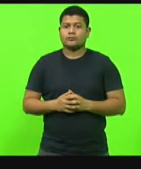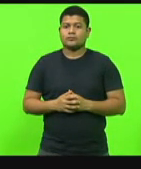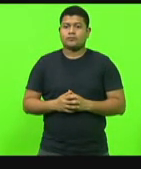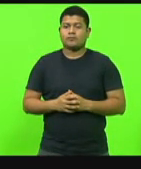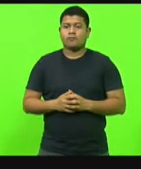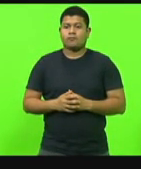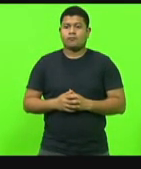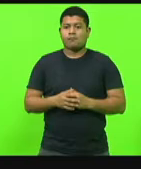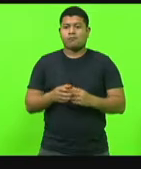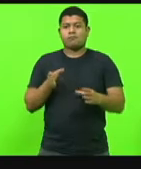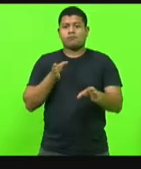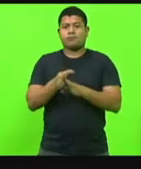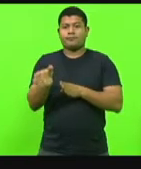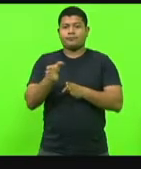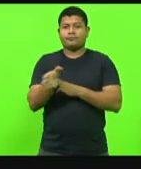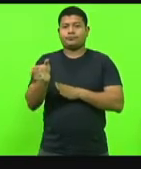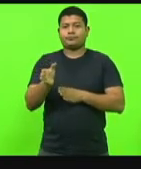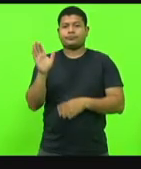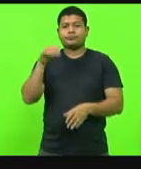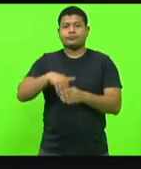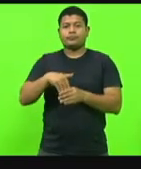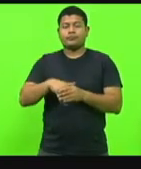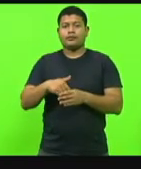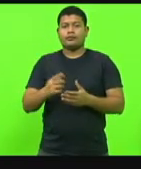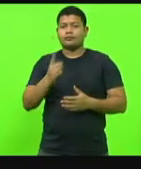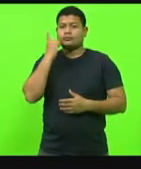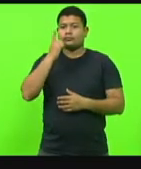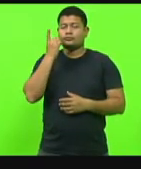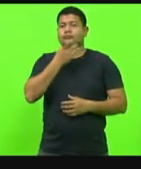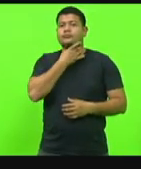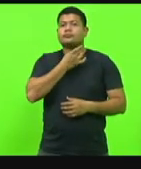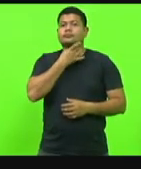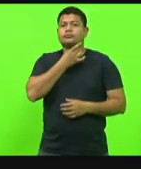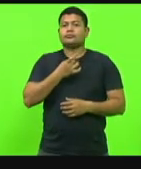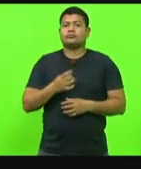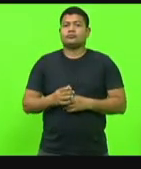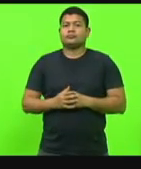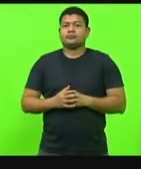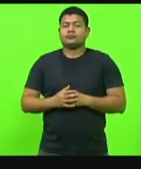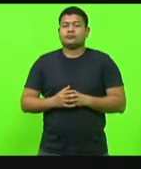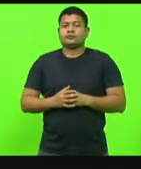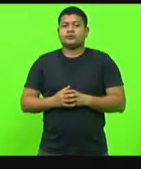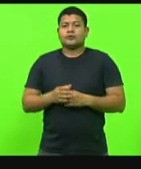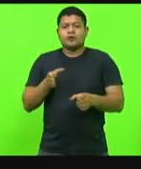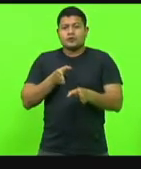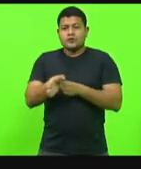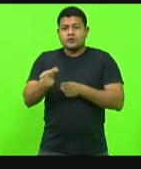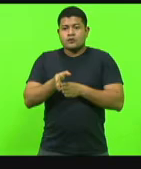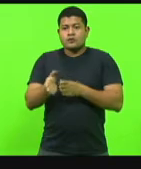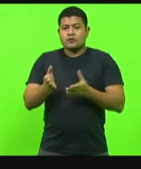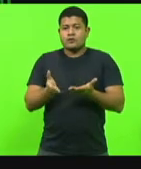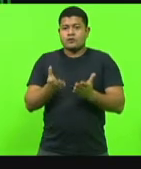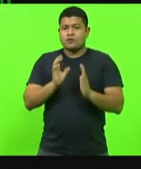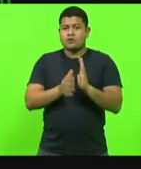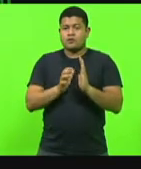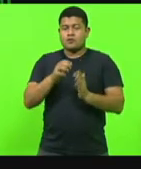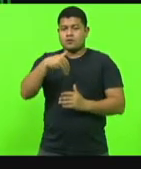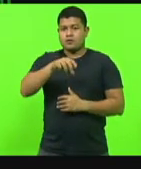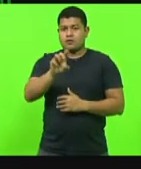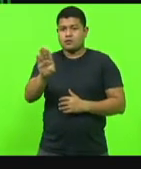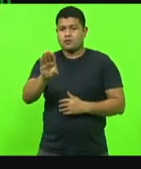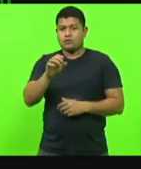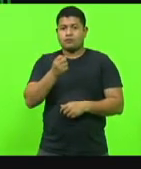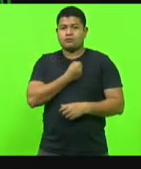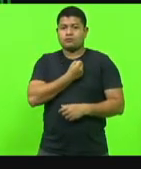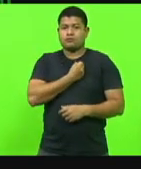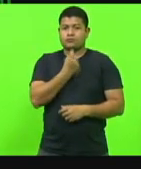Para encaminhamento de voto, deputado Valdir Cobalchini. Em caminho, bancada do MDB, voto 1,